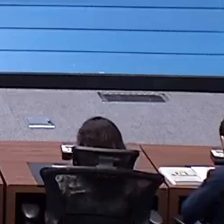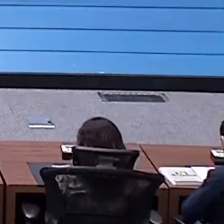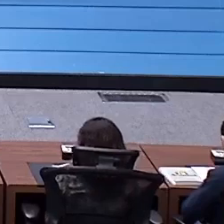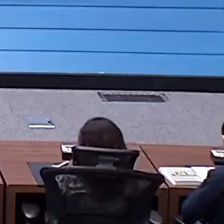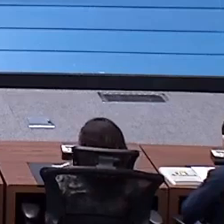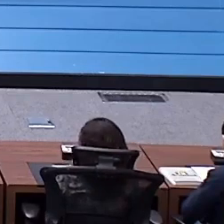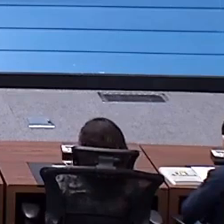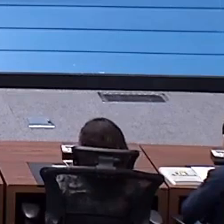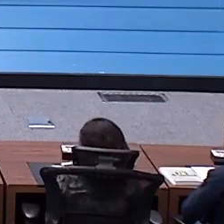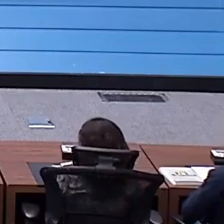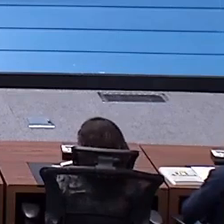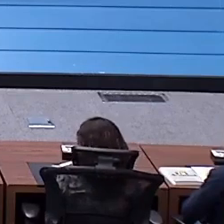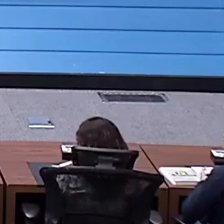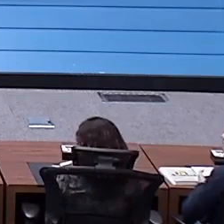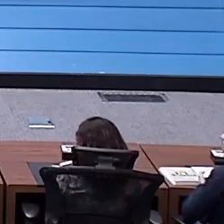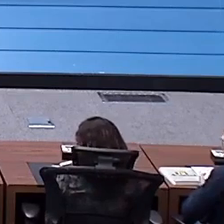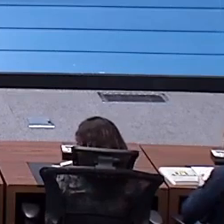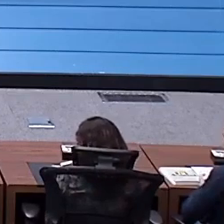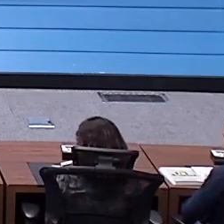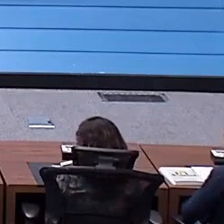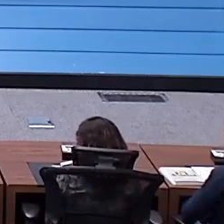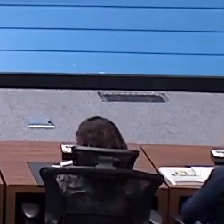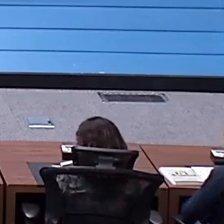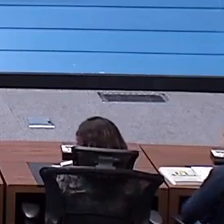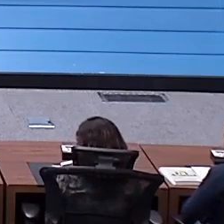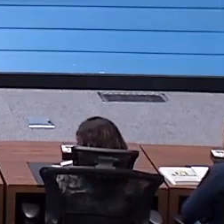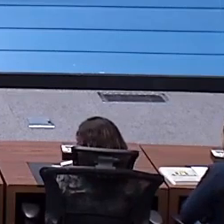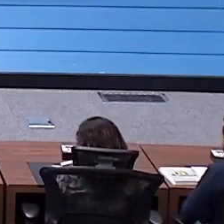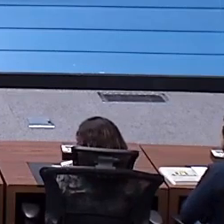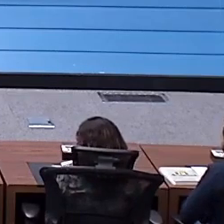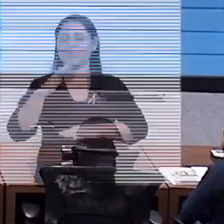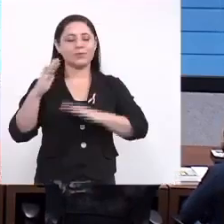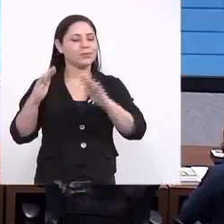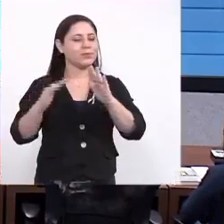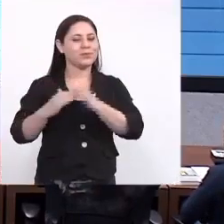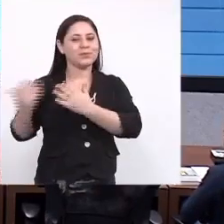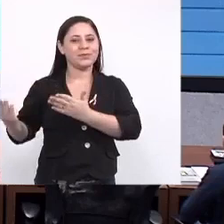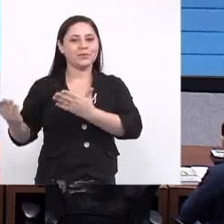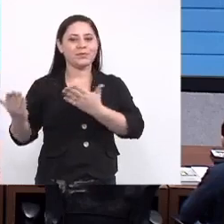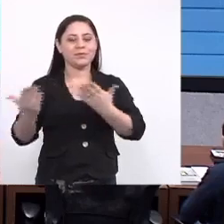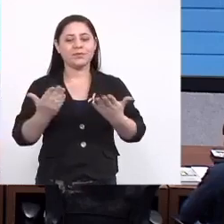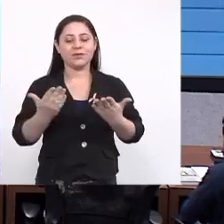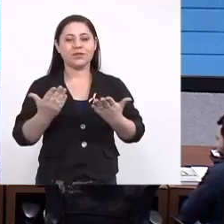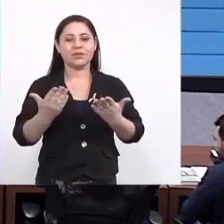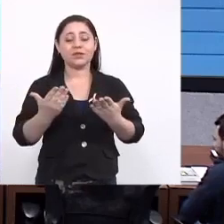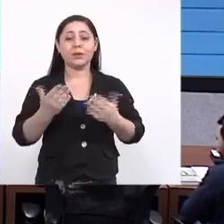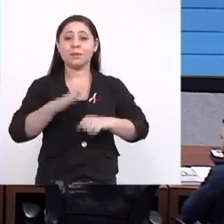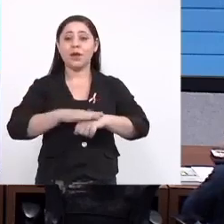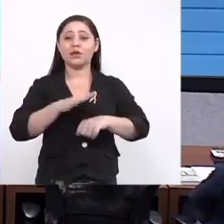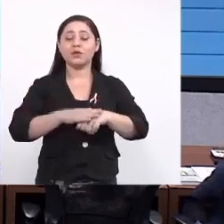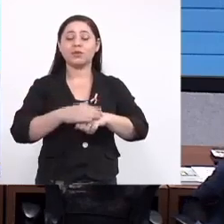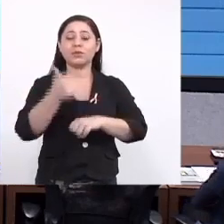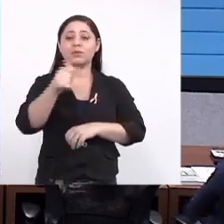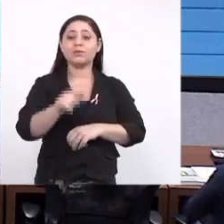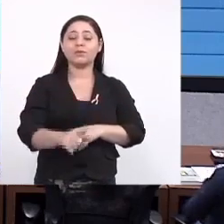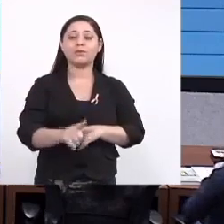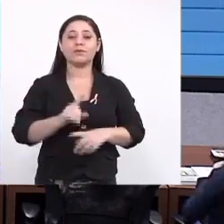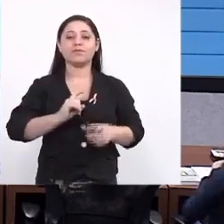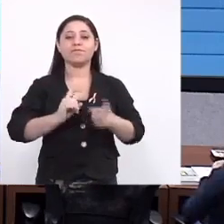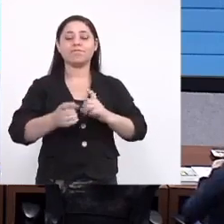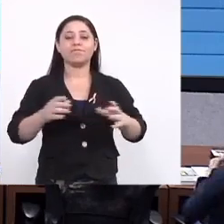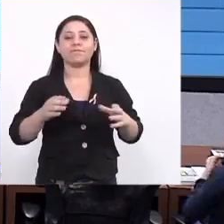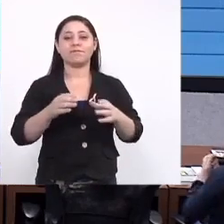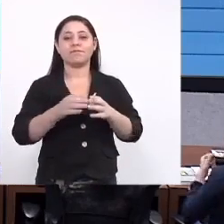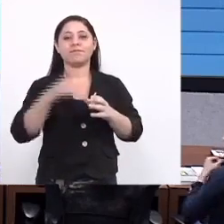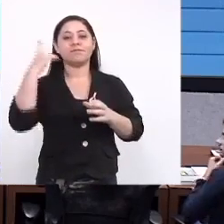Boa tarde a todos, sejam todos muito bem-vindos em mais uma reunião da